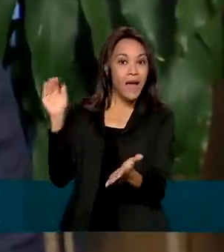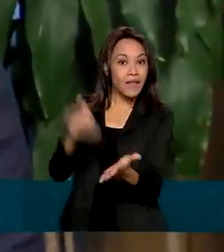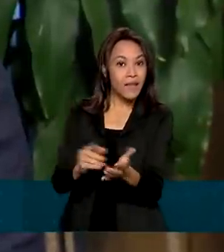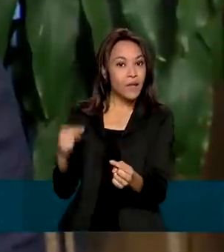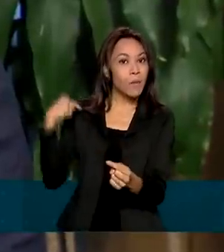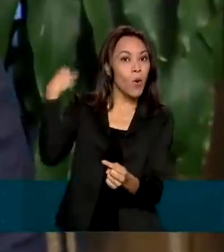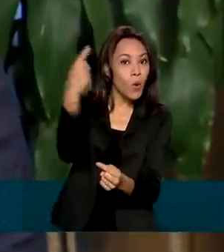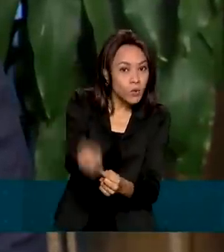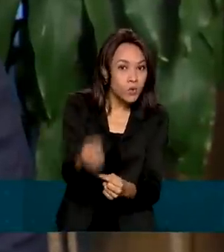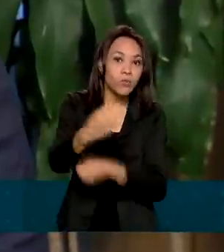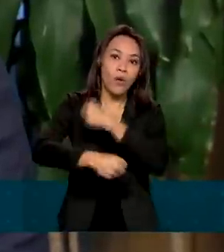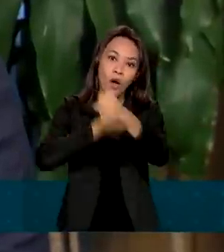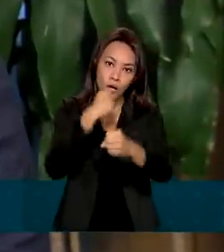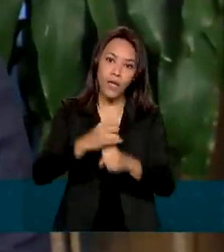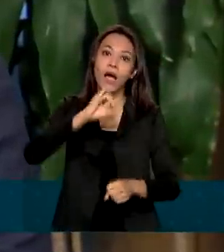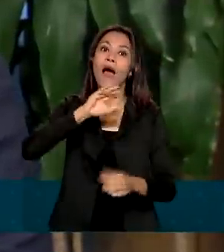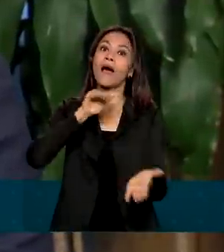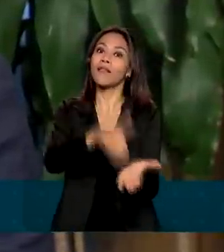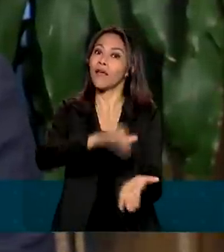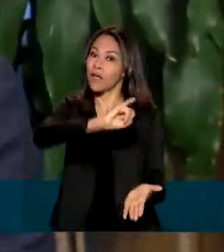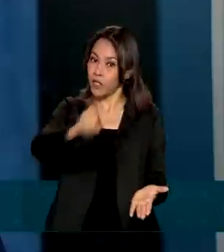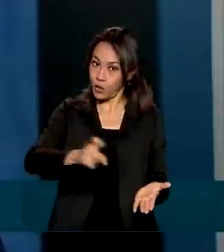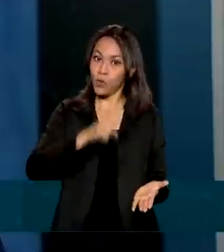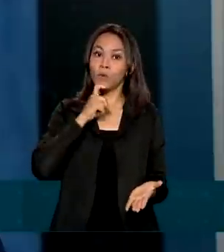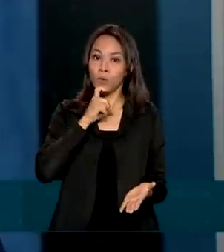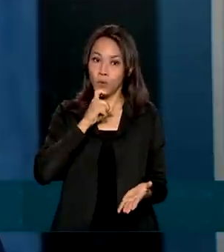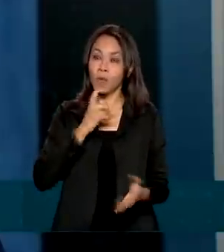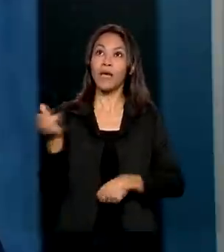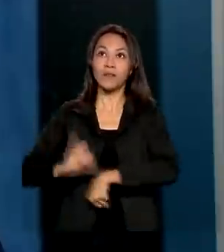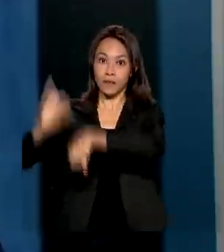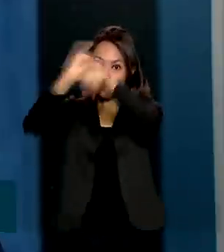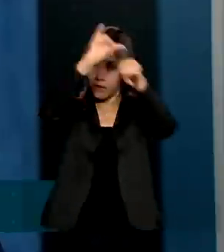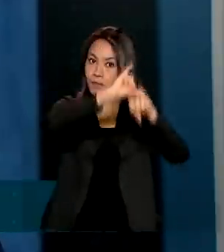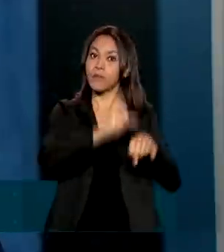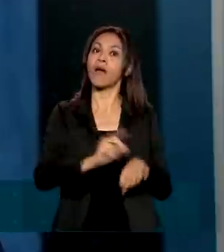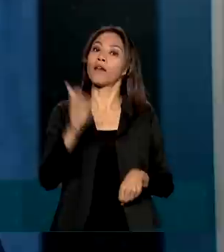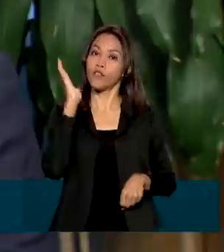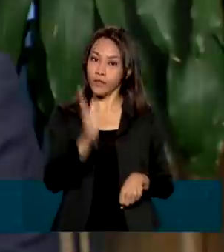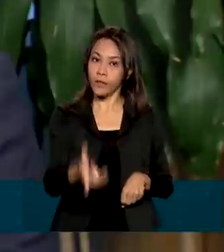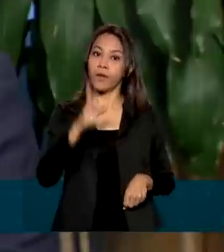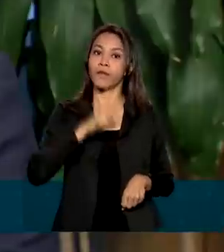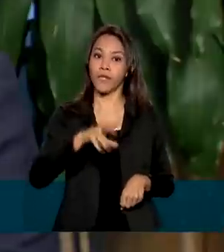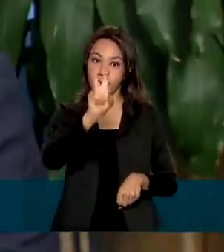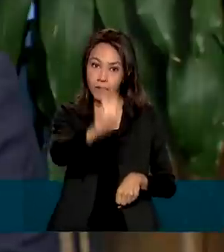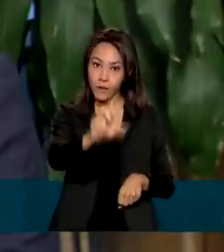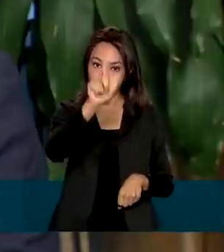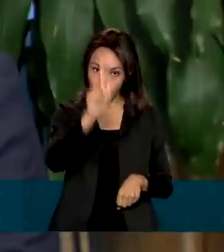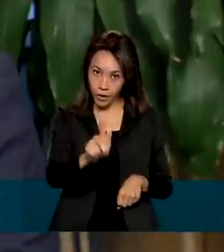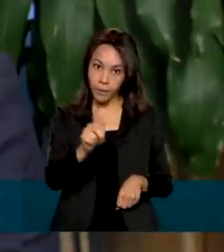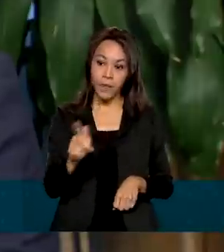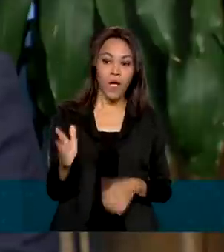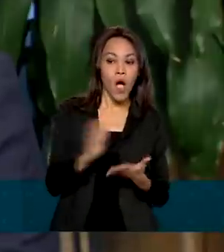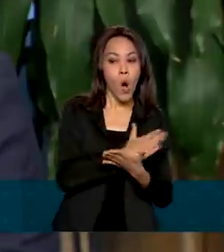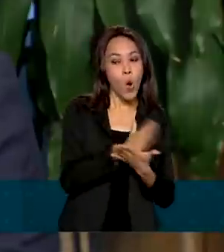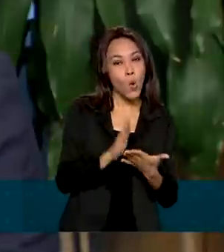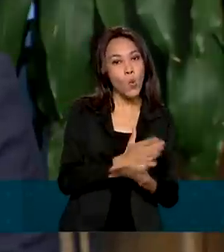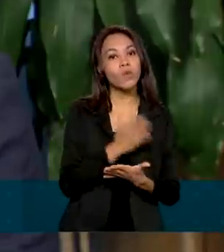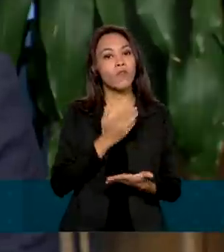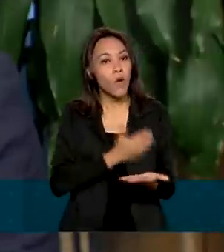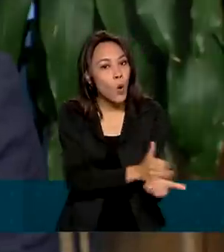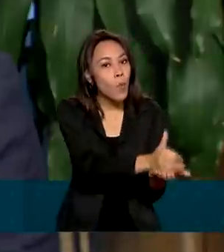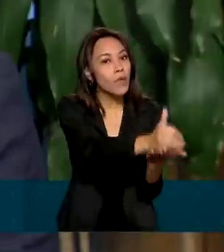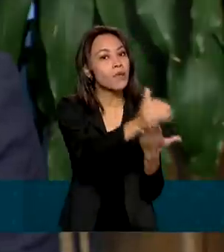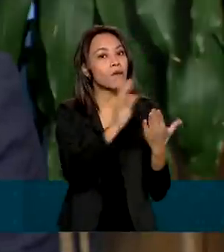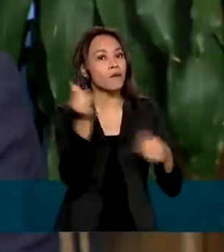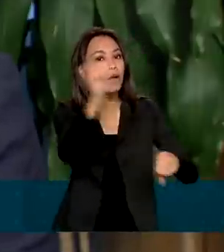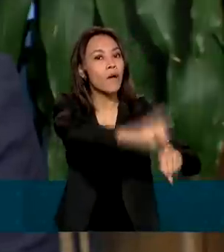capitais, até julho, teriam que ter o 5G já em operação. Algumas operadoras já vão começar em outras cidades, como Algar vai ter